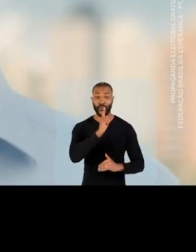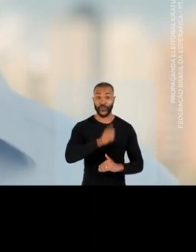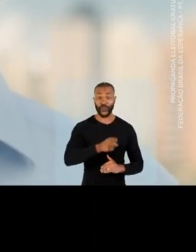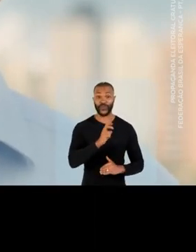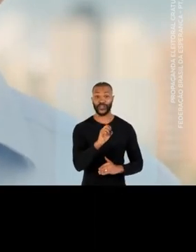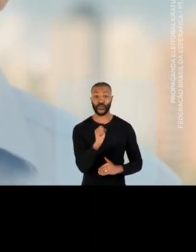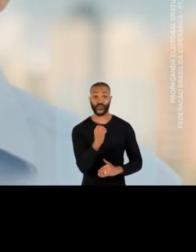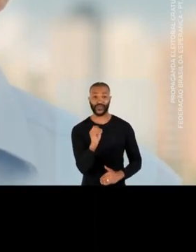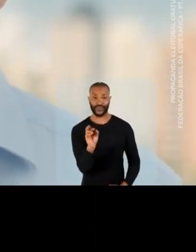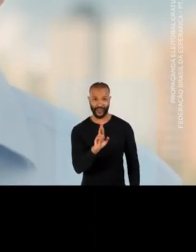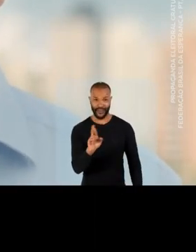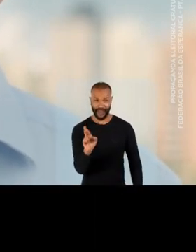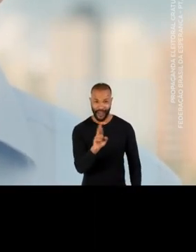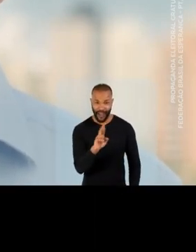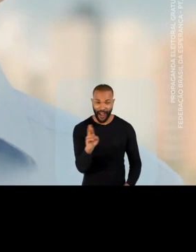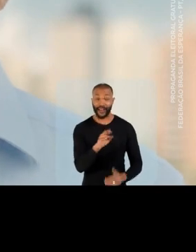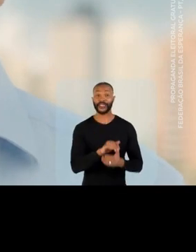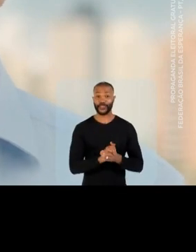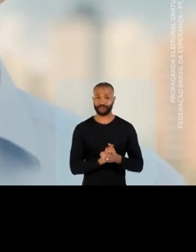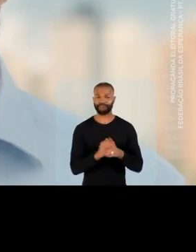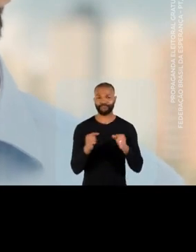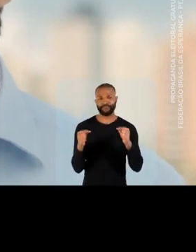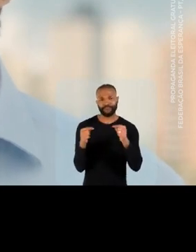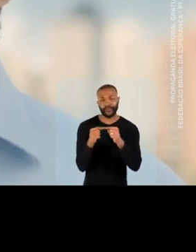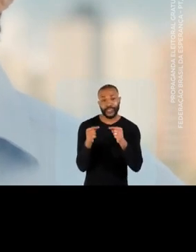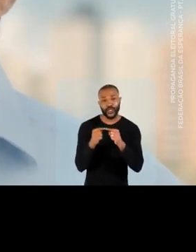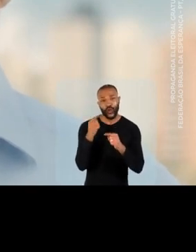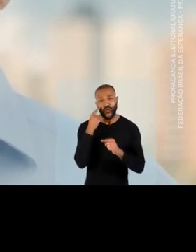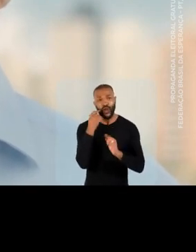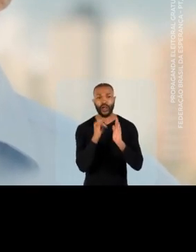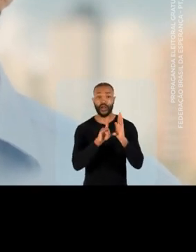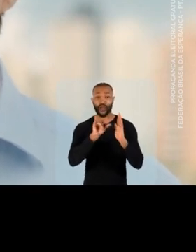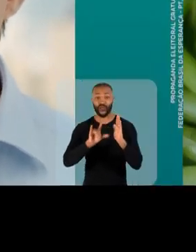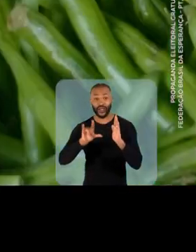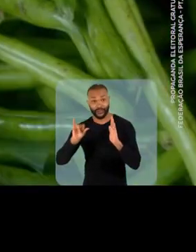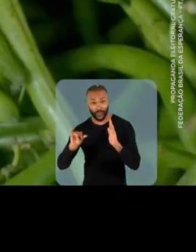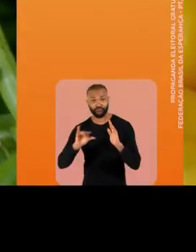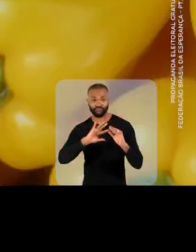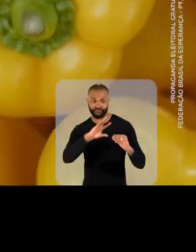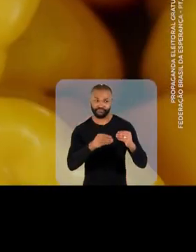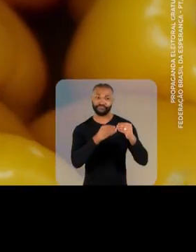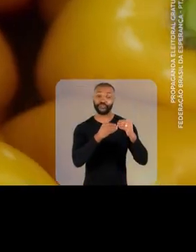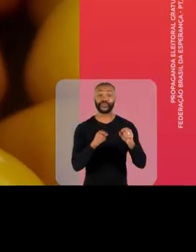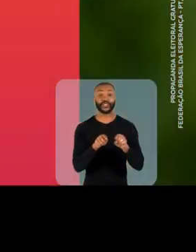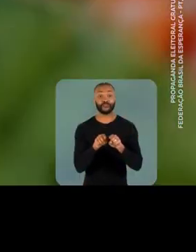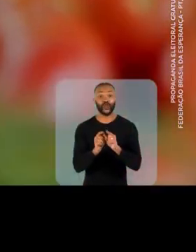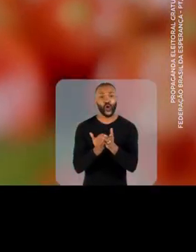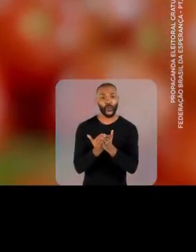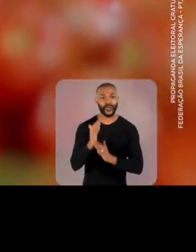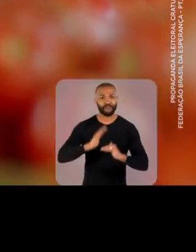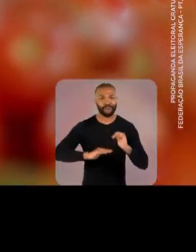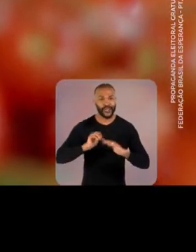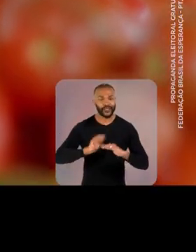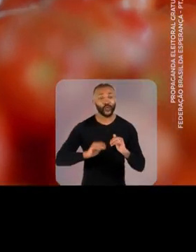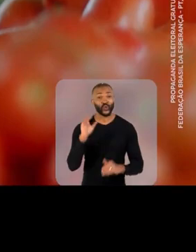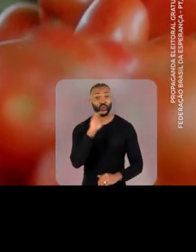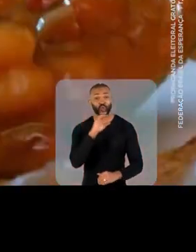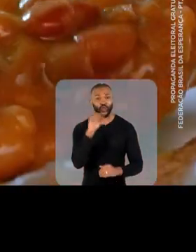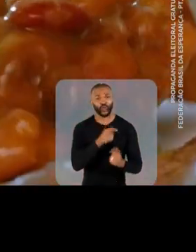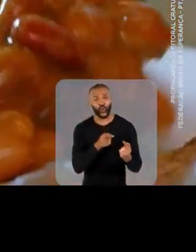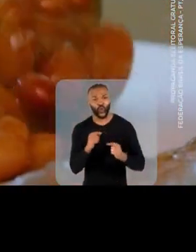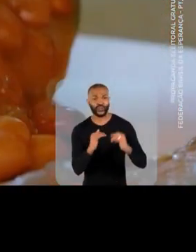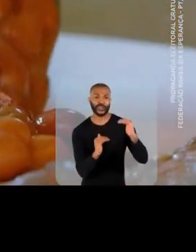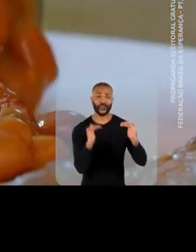R$ 1.580,00, repondo integralmente as perdas para a inflação. Vou implantar a ação emergencial de